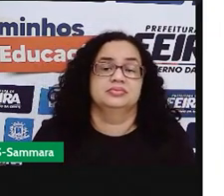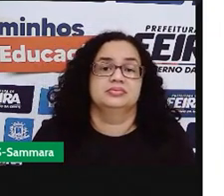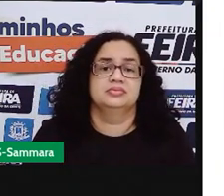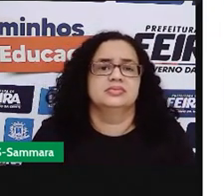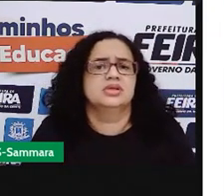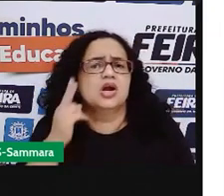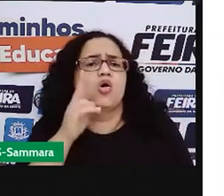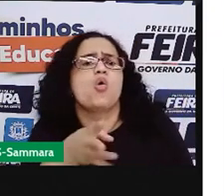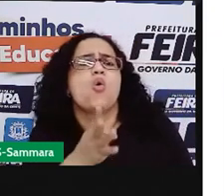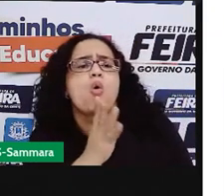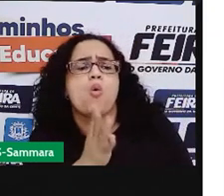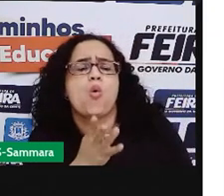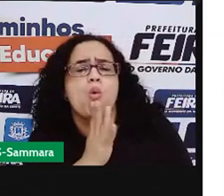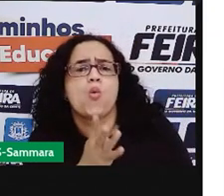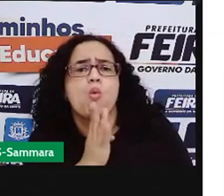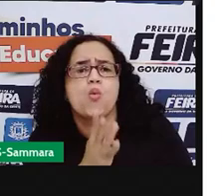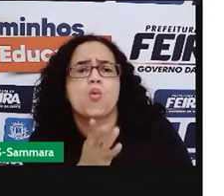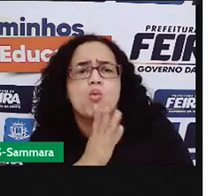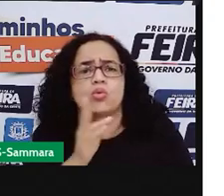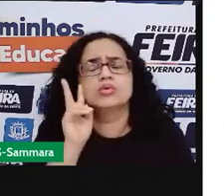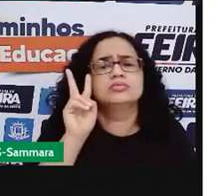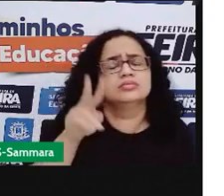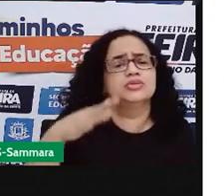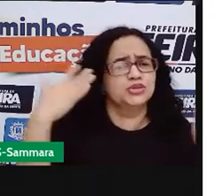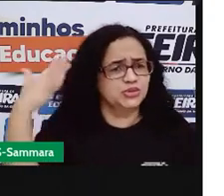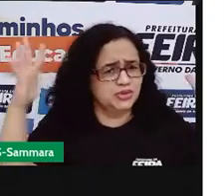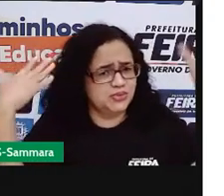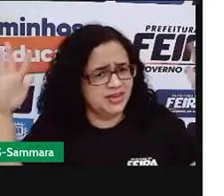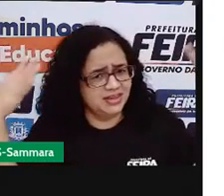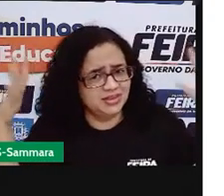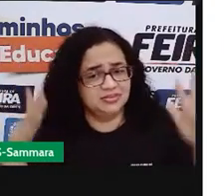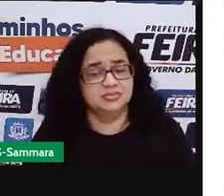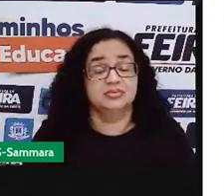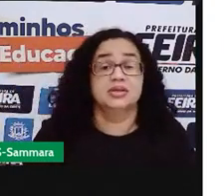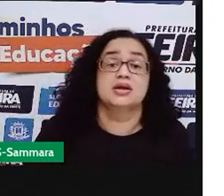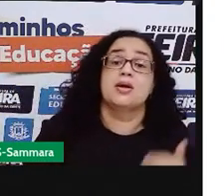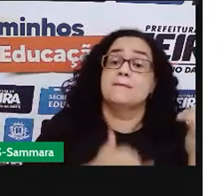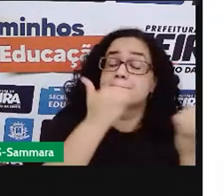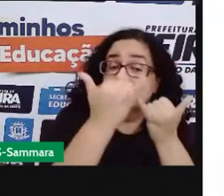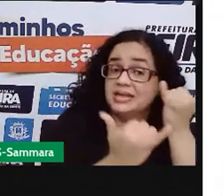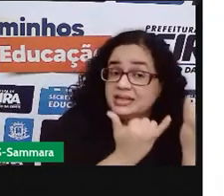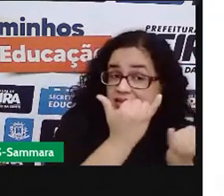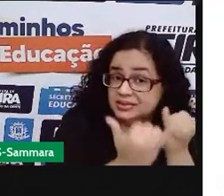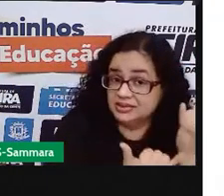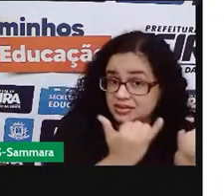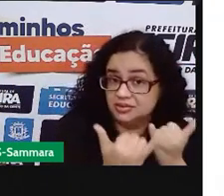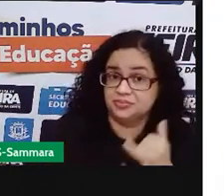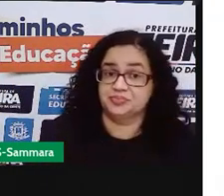Quem conhece? Isso, muito bem. Jogos.